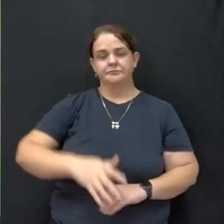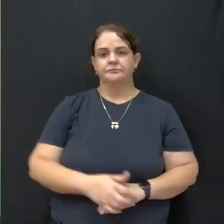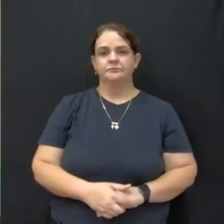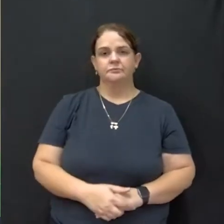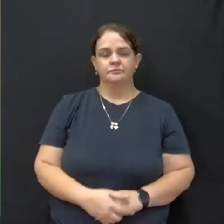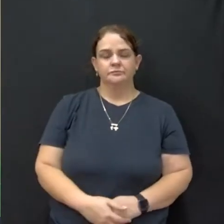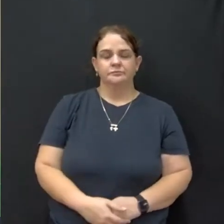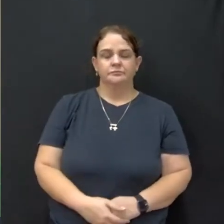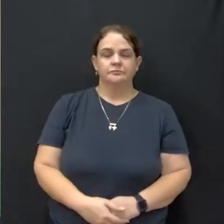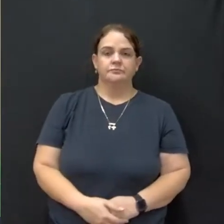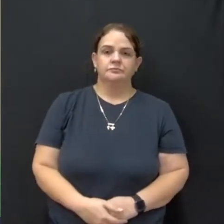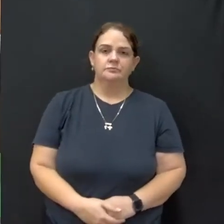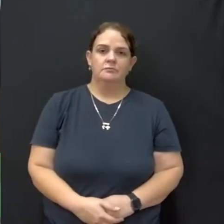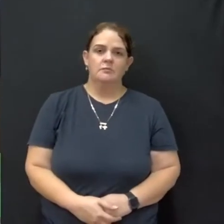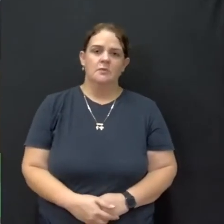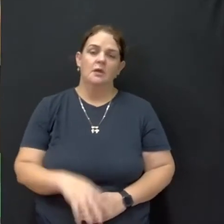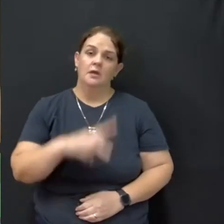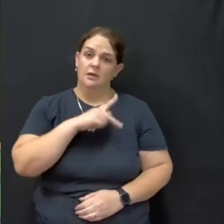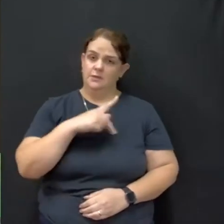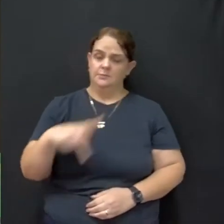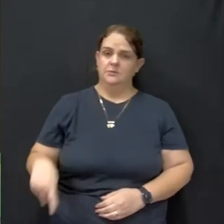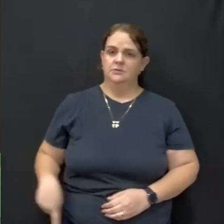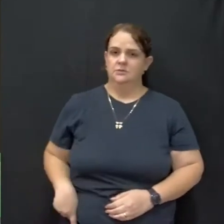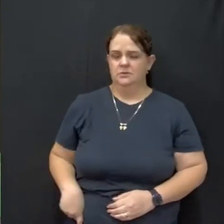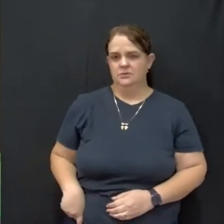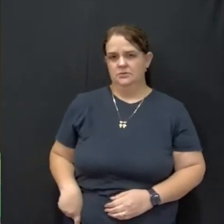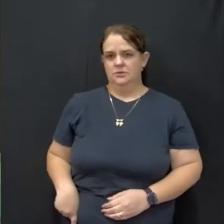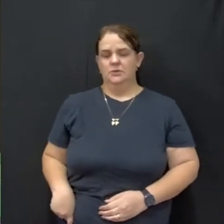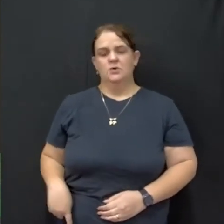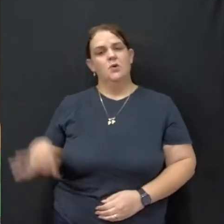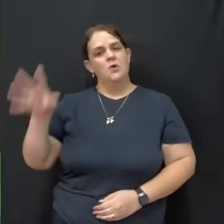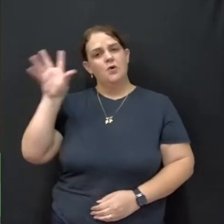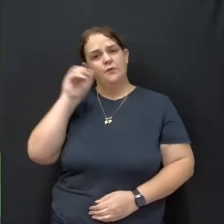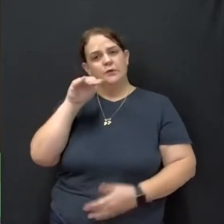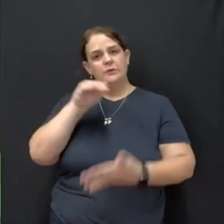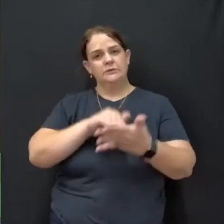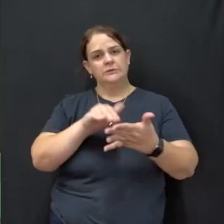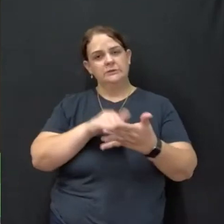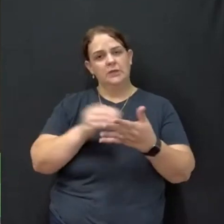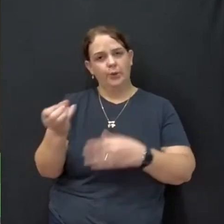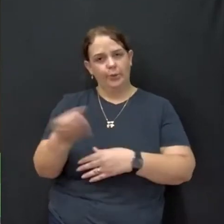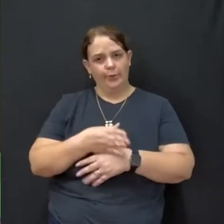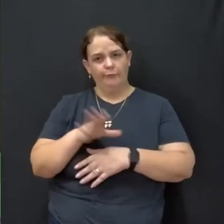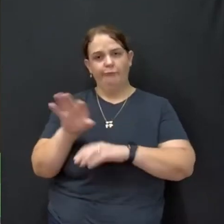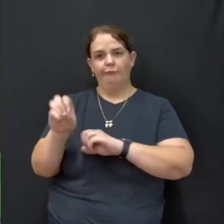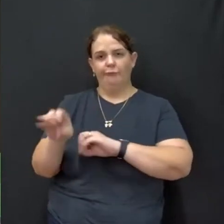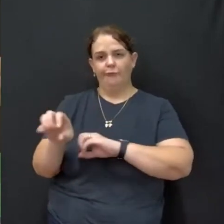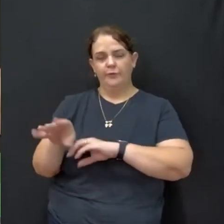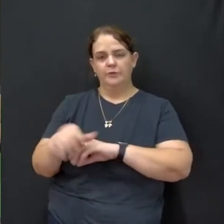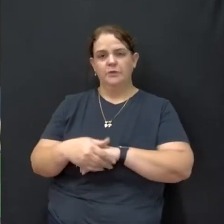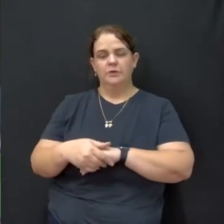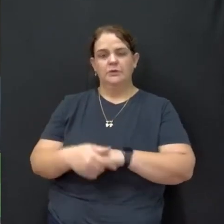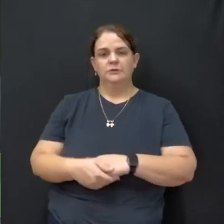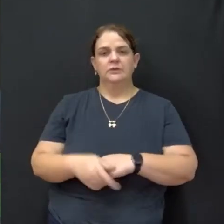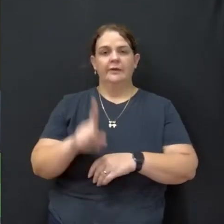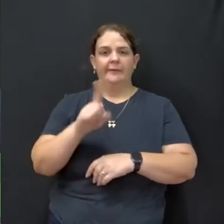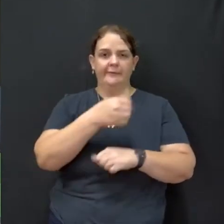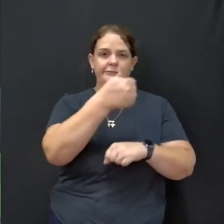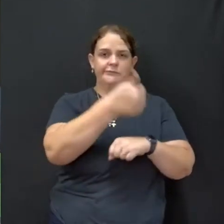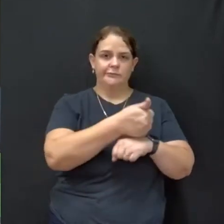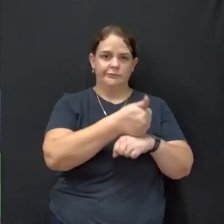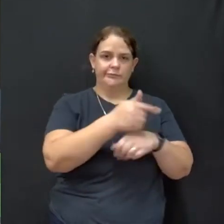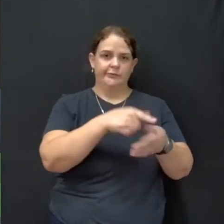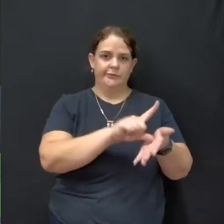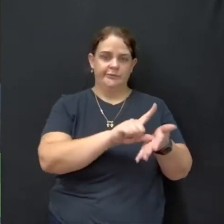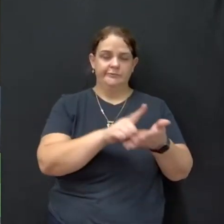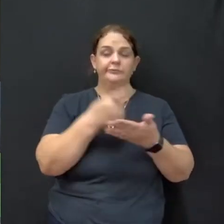Presidente, hoje ouvindo a nova secretária de educação, a nova que era diretora, a gente deseja